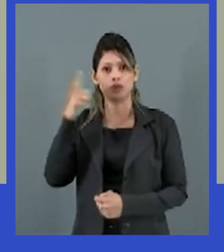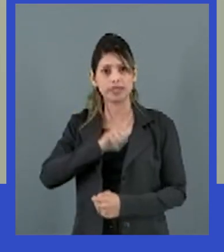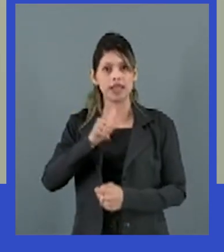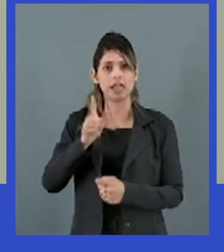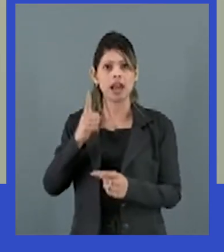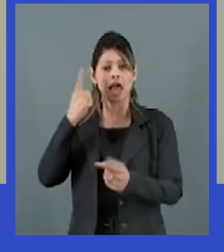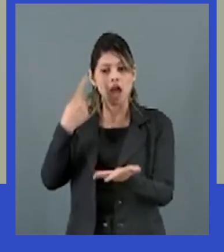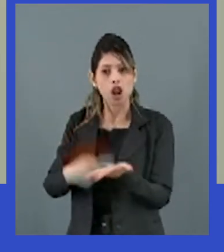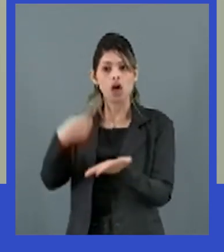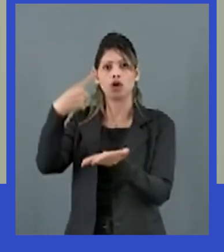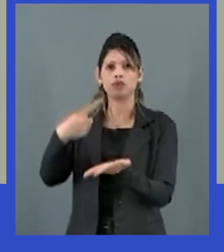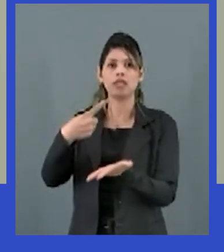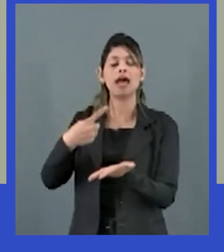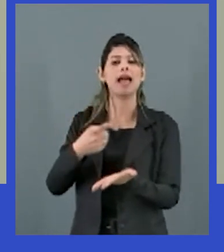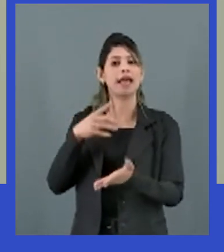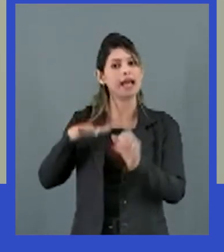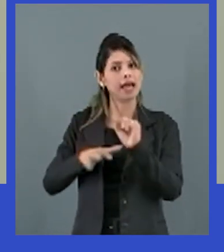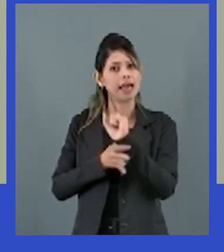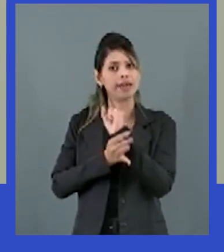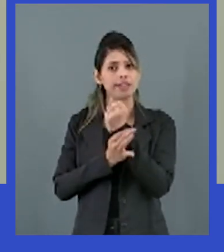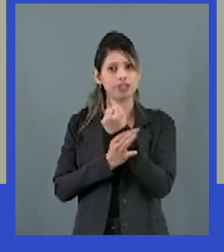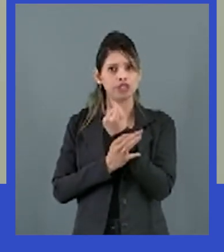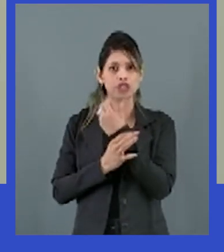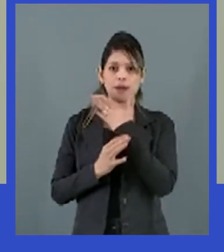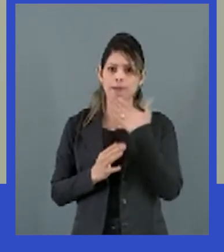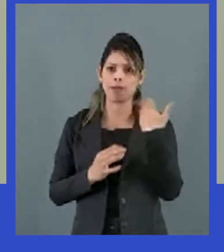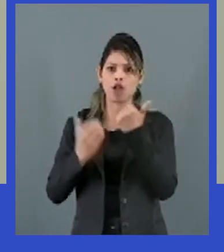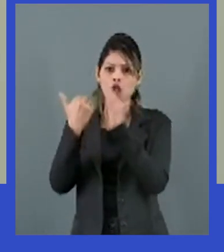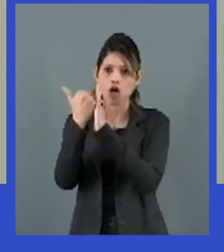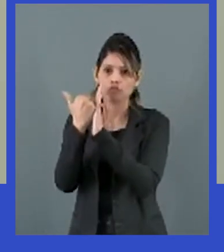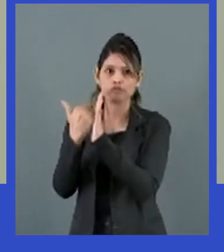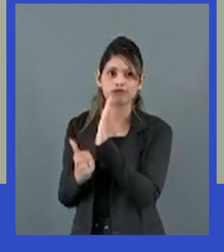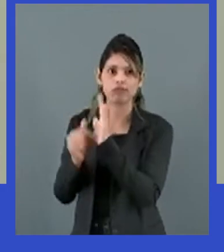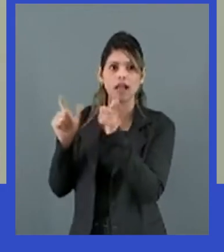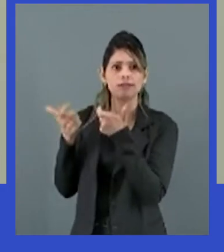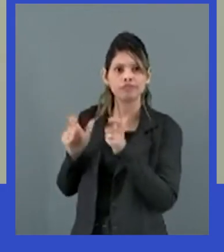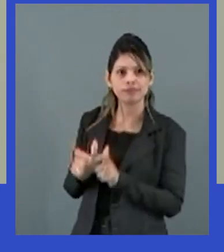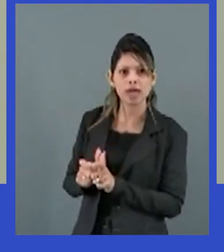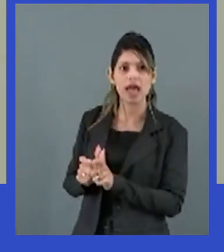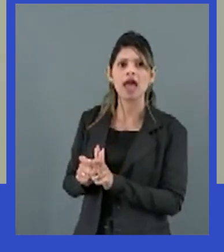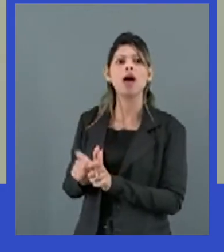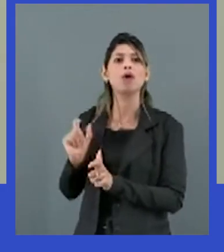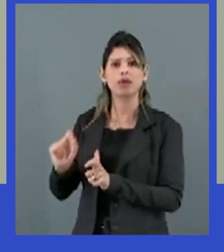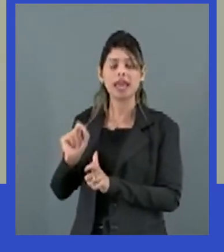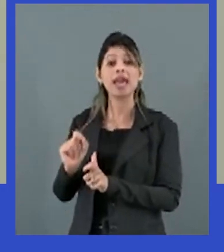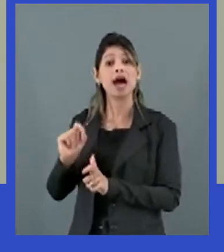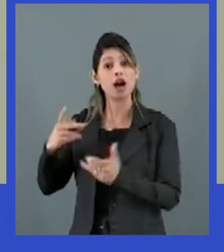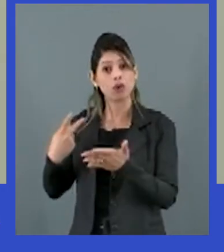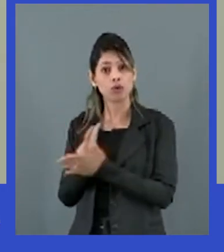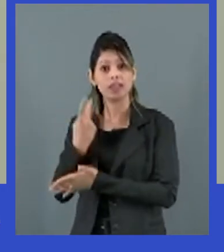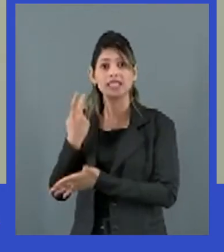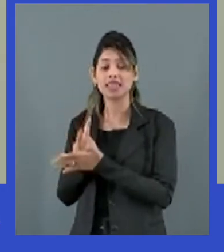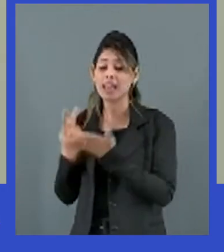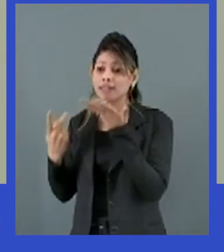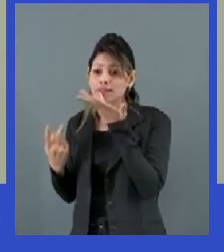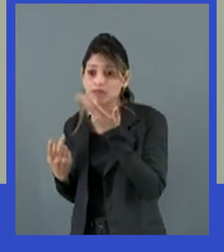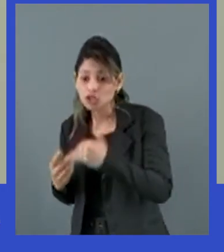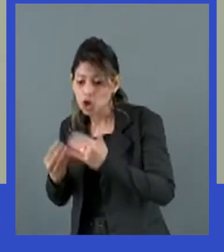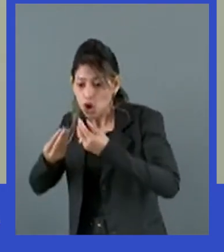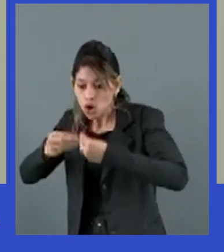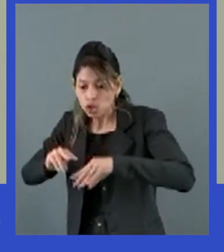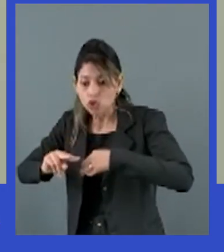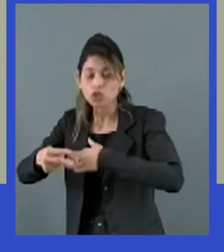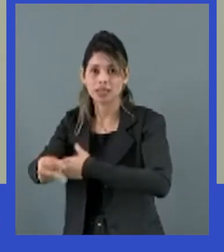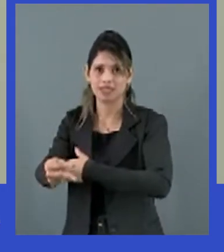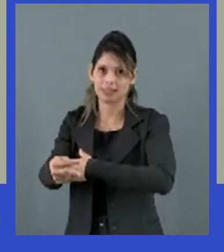pacto em relação a gente garantir a redução dessa distorção do apresidizado das nossas crianças. Nós consideramos que essa uma das